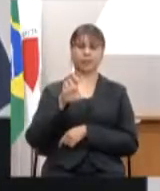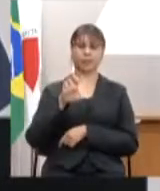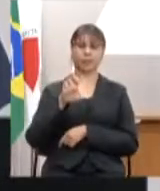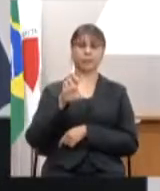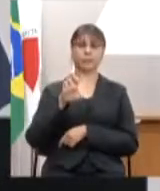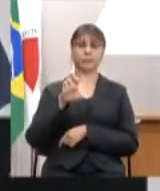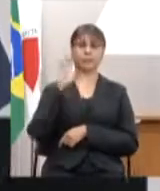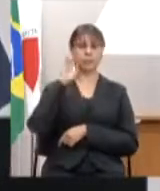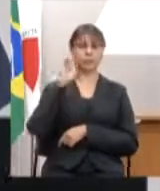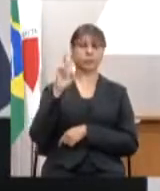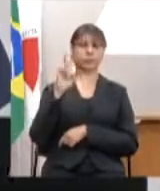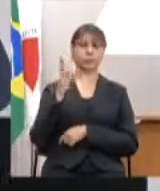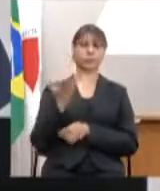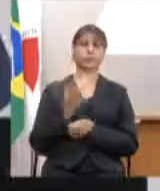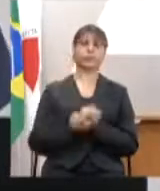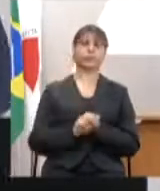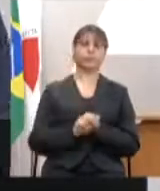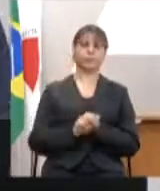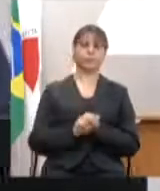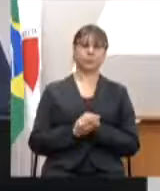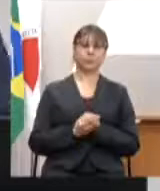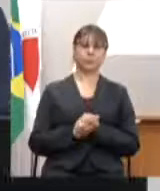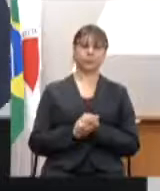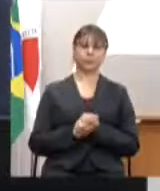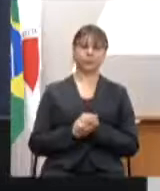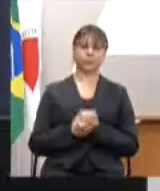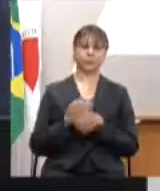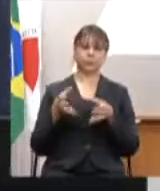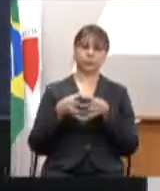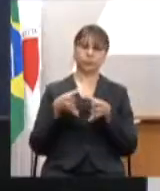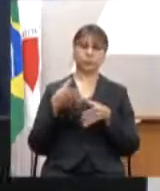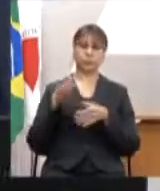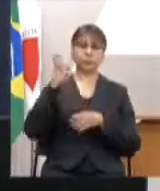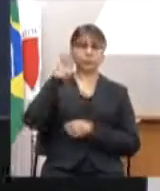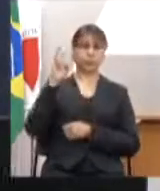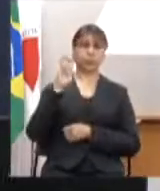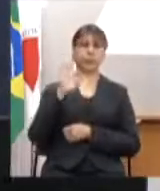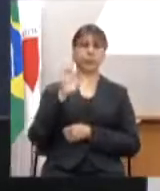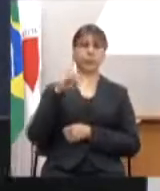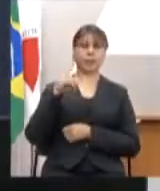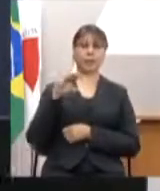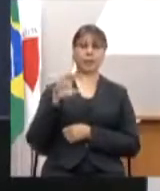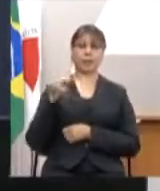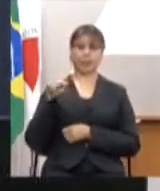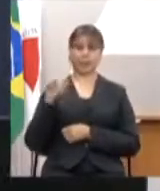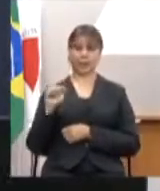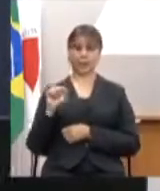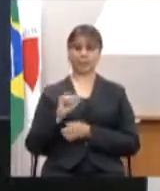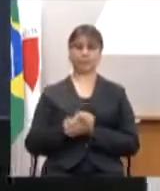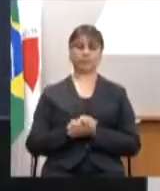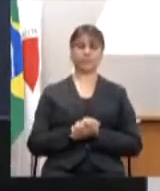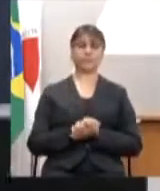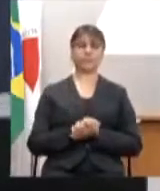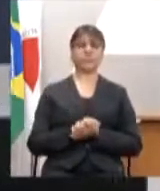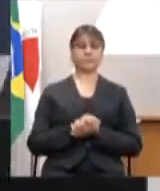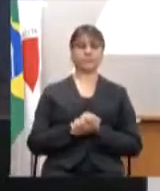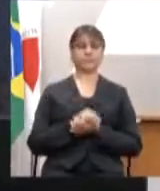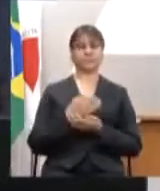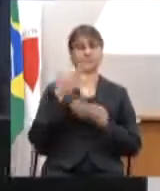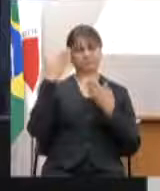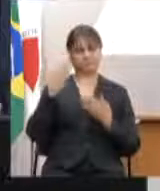executivo do Instituto Cultural em Sena. Muito obrigado aqui por as presenças de maneira virtual.